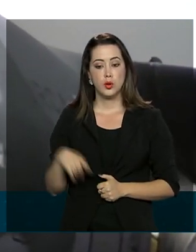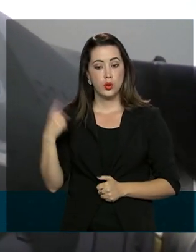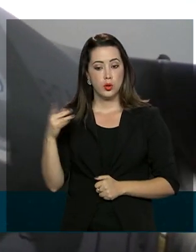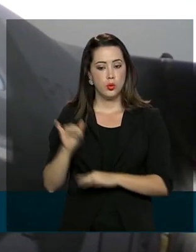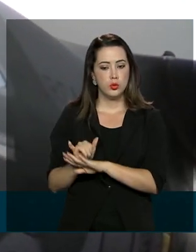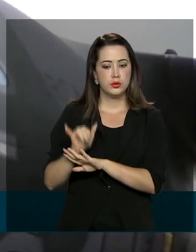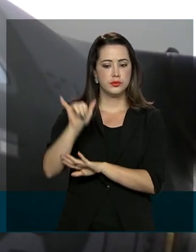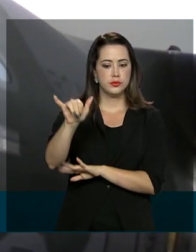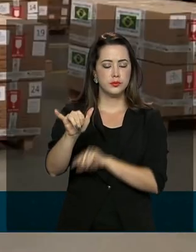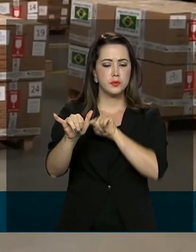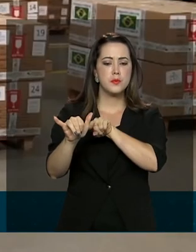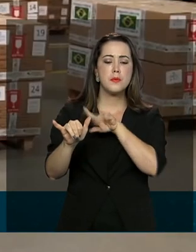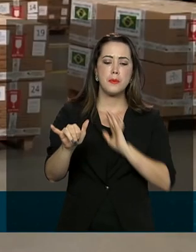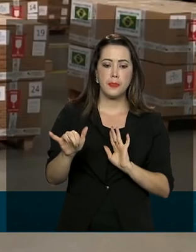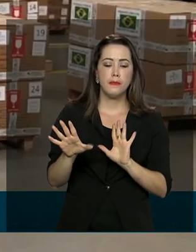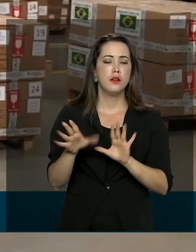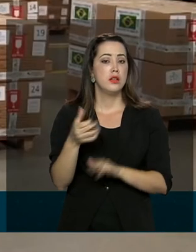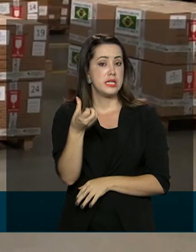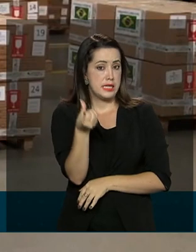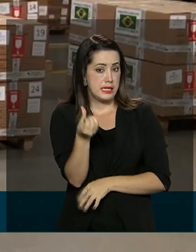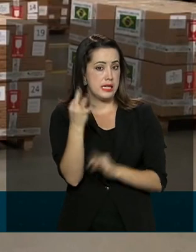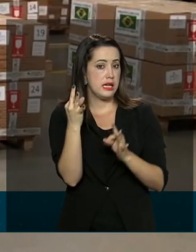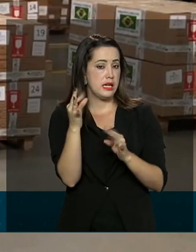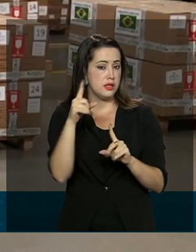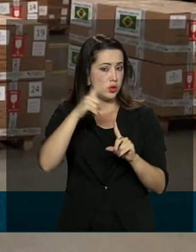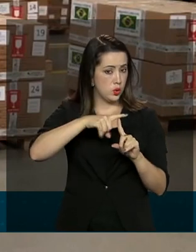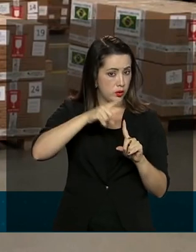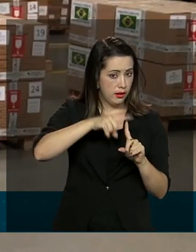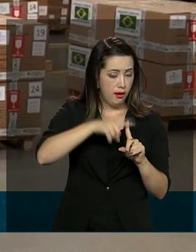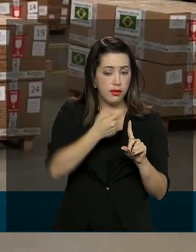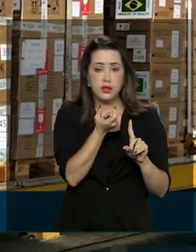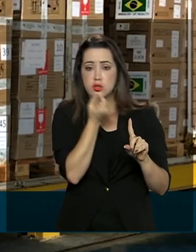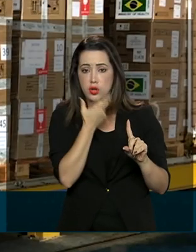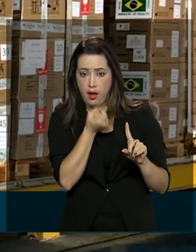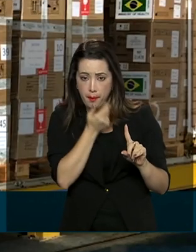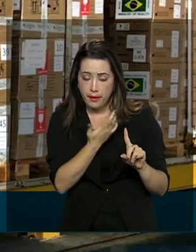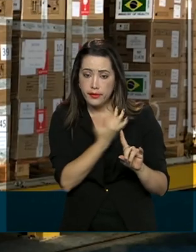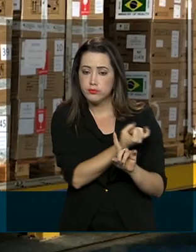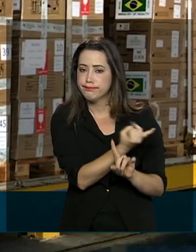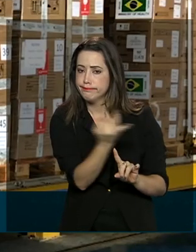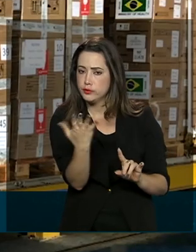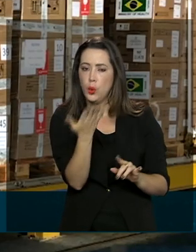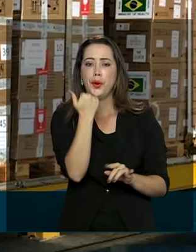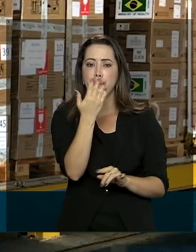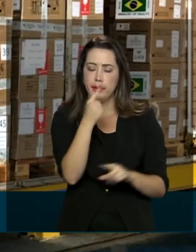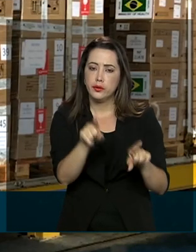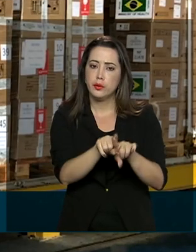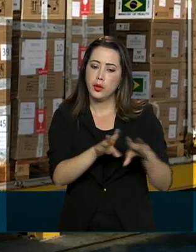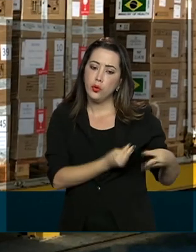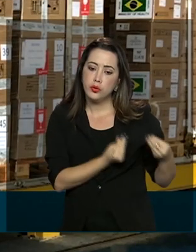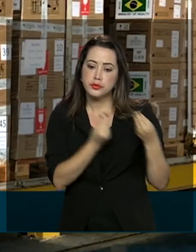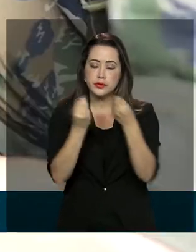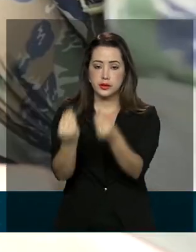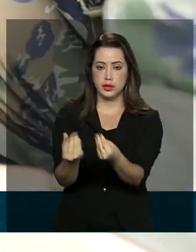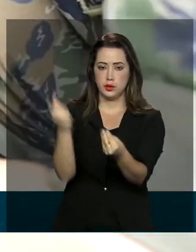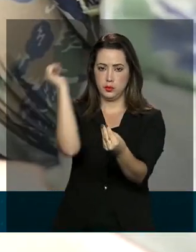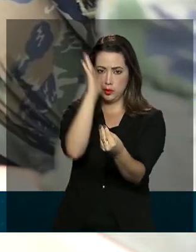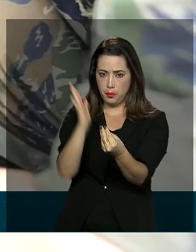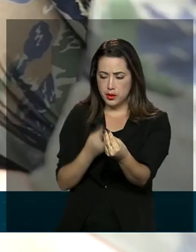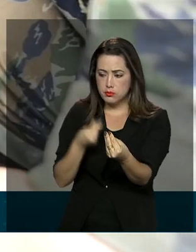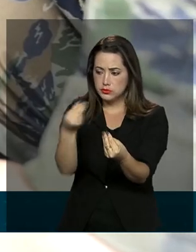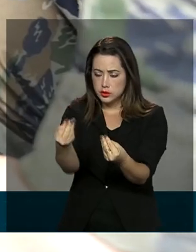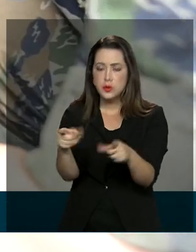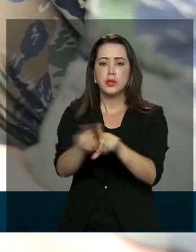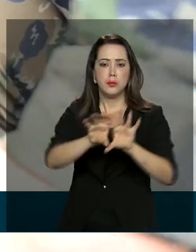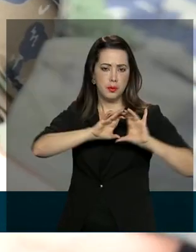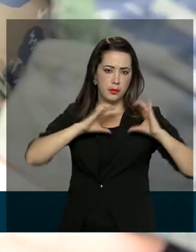-390 leva 6 toneladas de medicamentos, insumos e alimentos, doados pelo governo brasileiro e